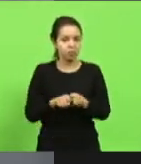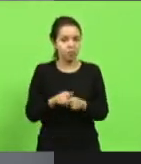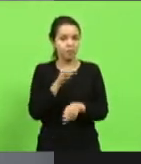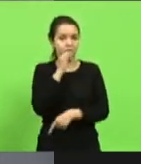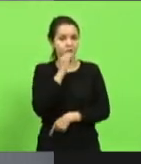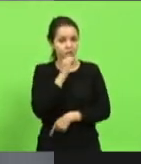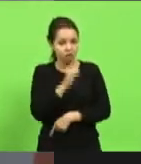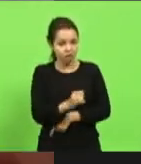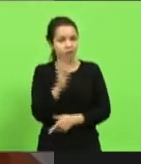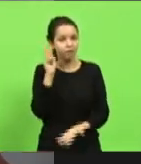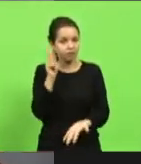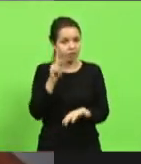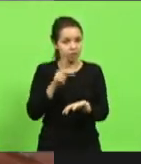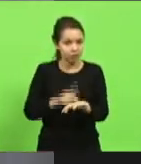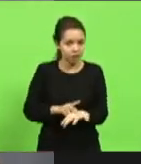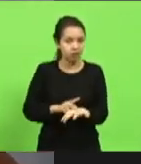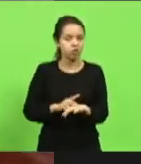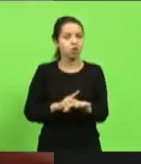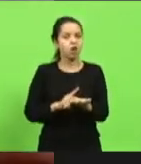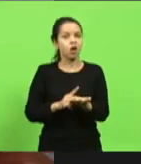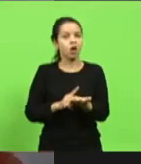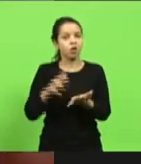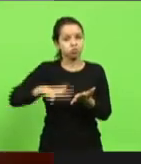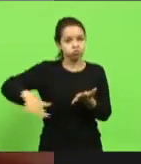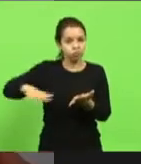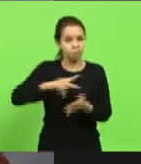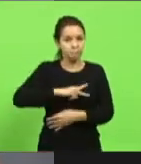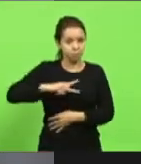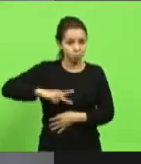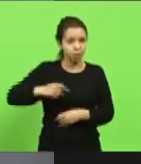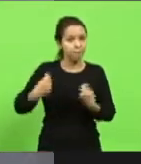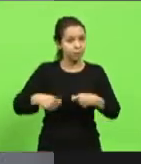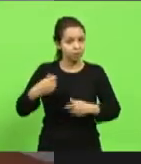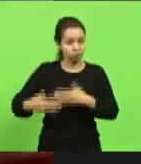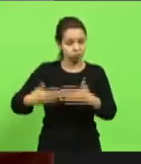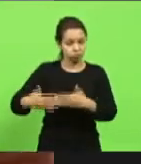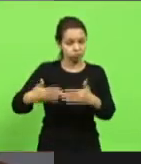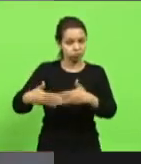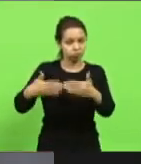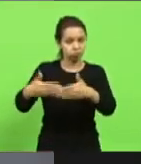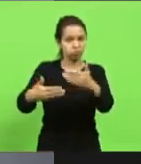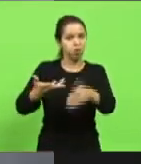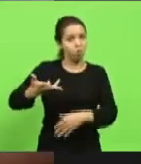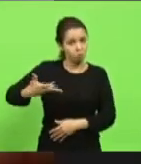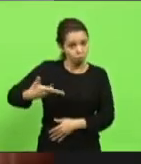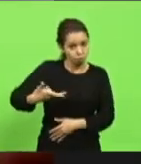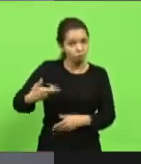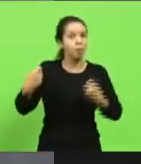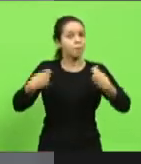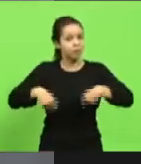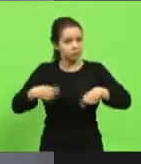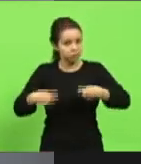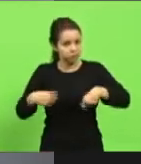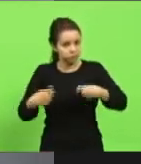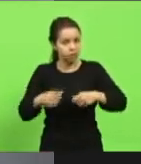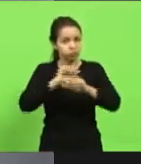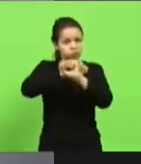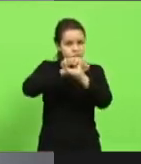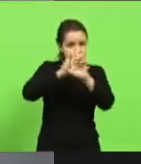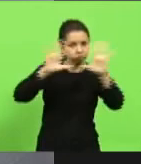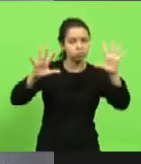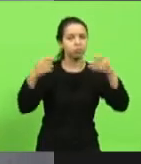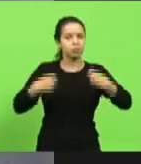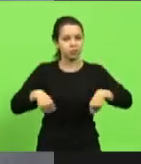as coisas públicas precisam caminhar com mais agilidade com mais transparência